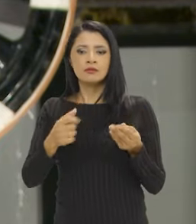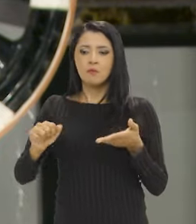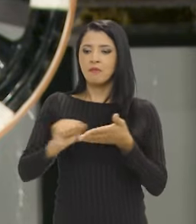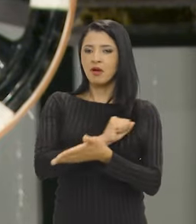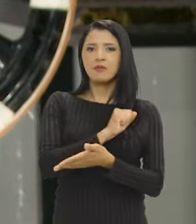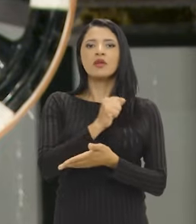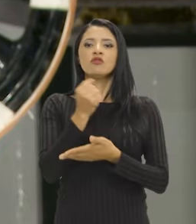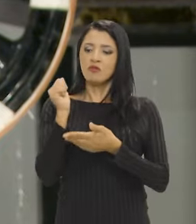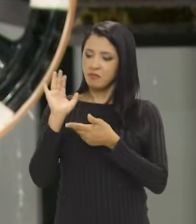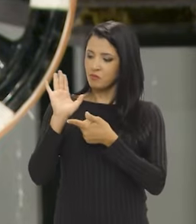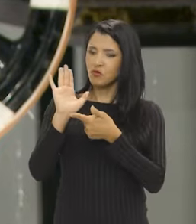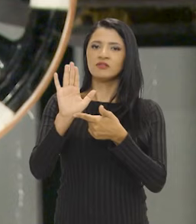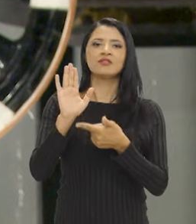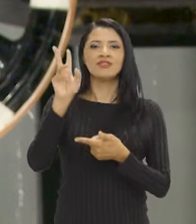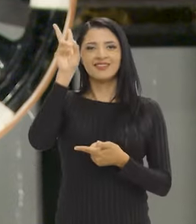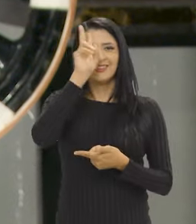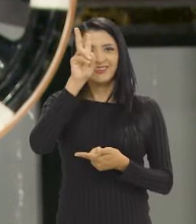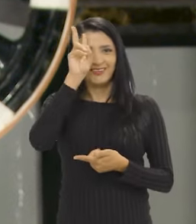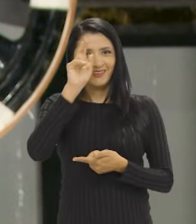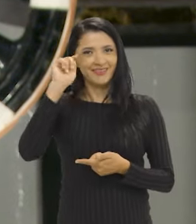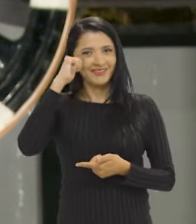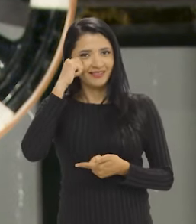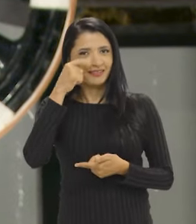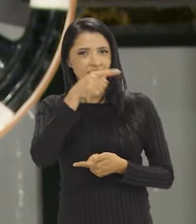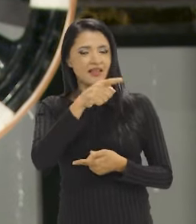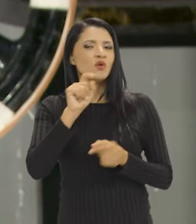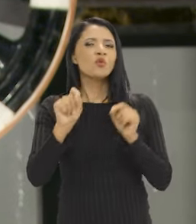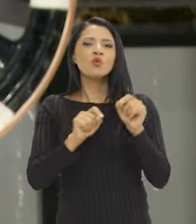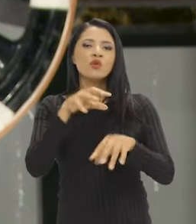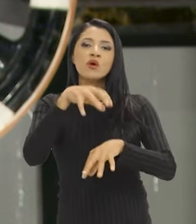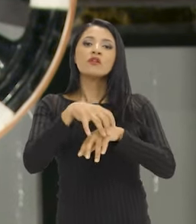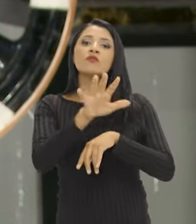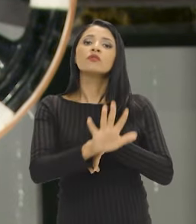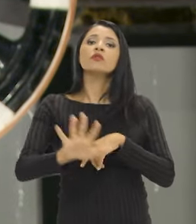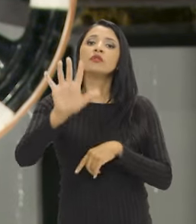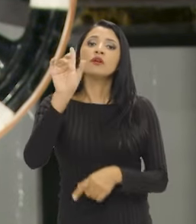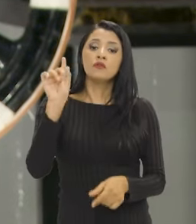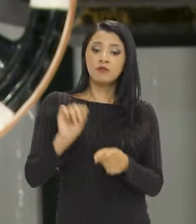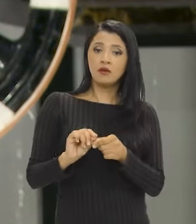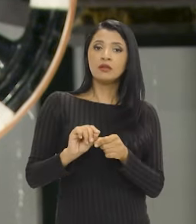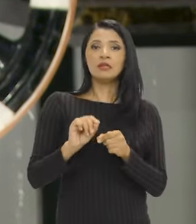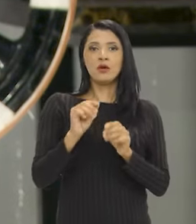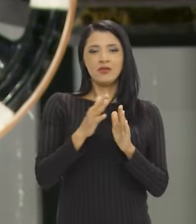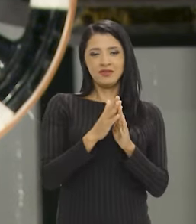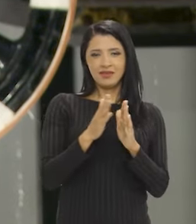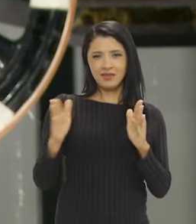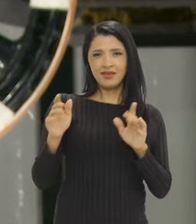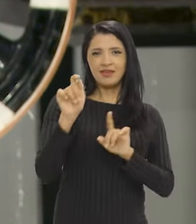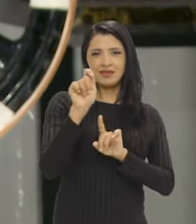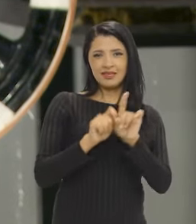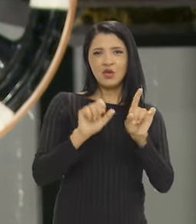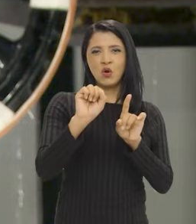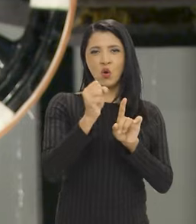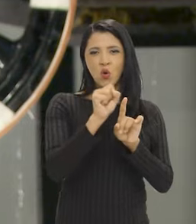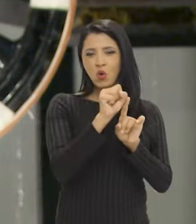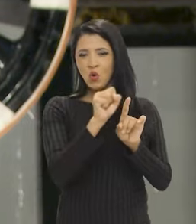esses apagamentos. E aí o que o Arquivo Nacional tem feito? Bom, ao longo desses últimos oito meses, não que